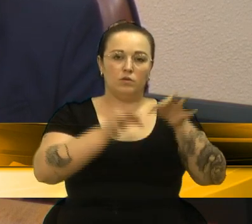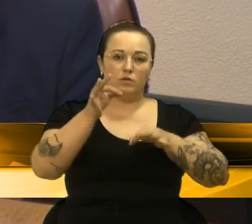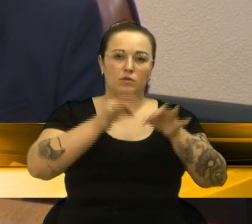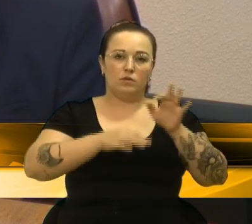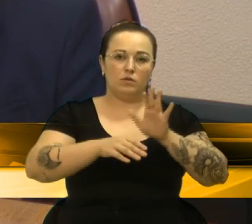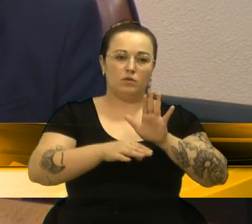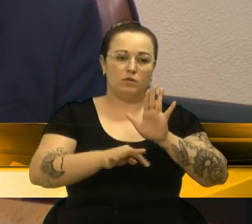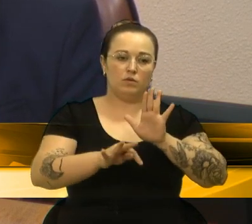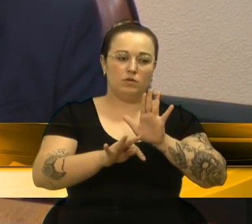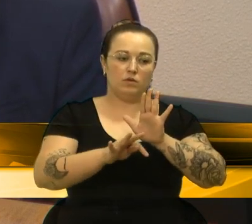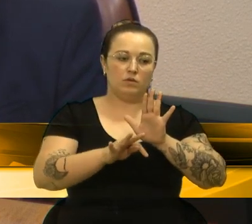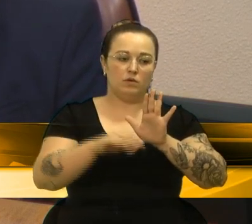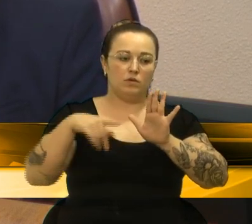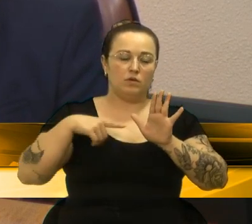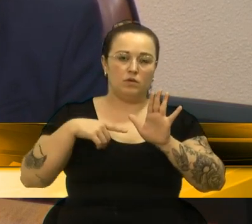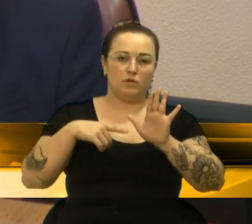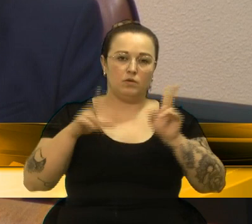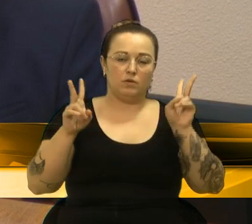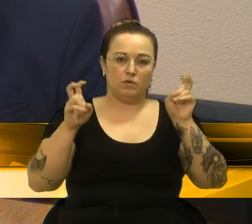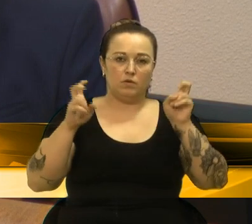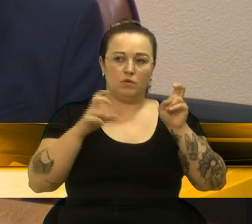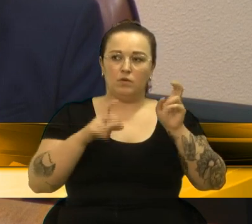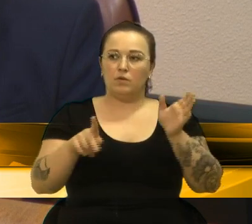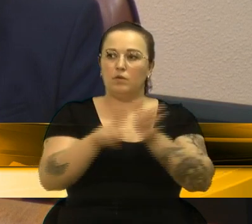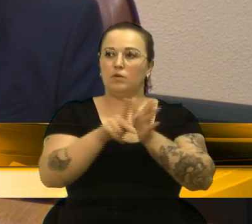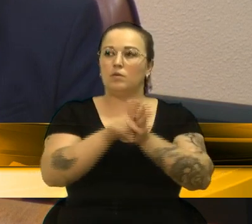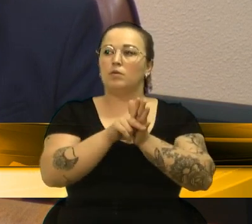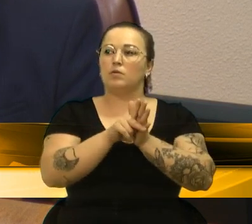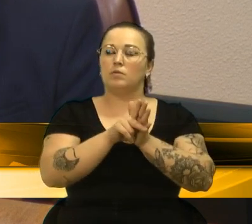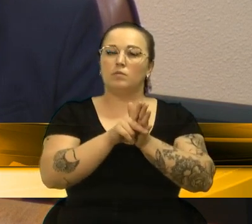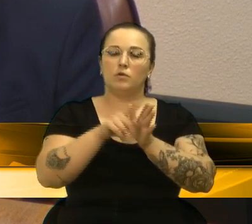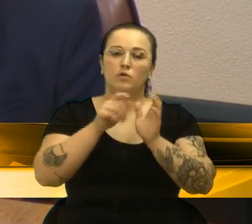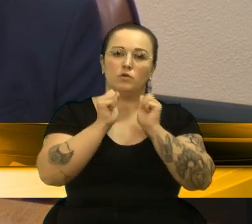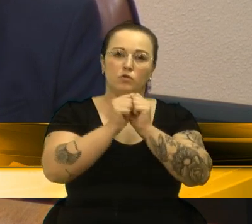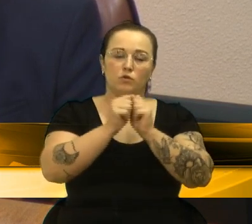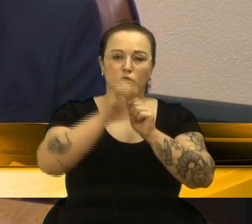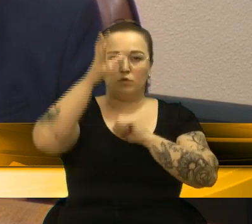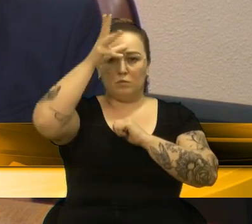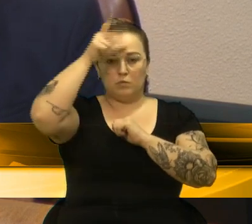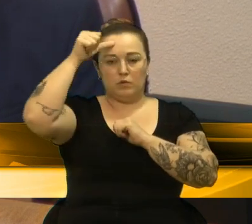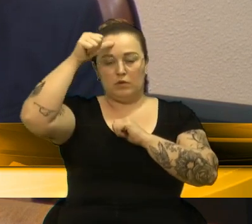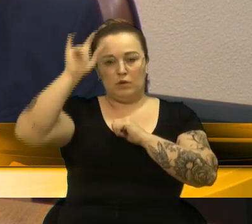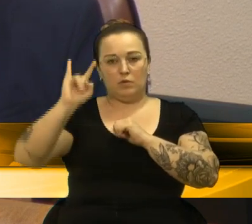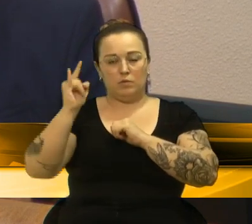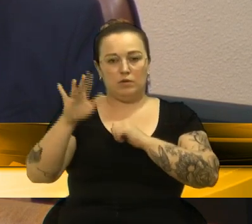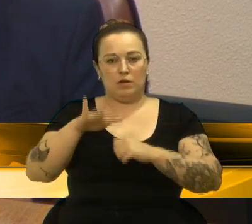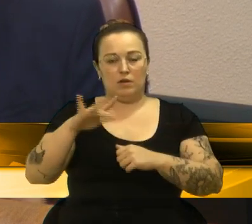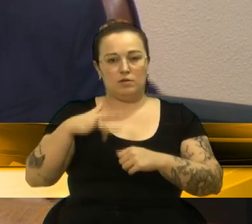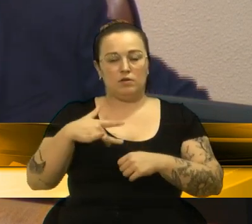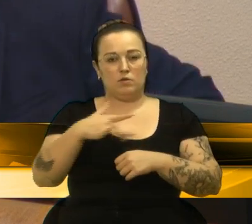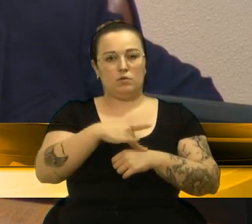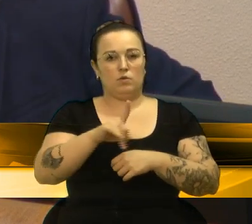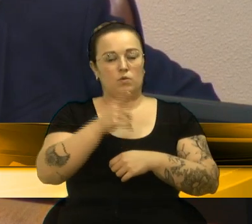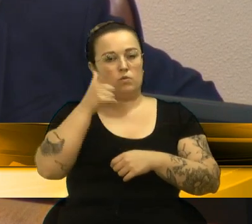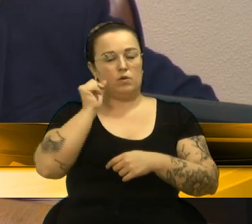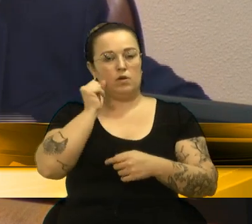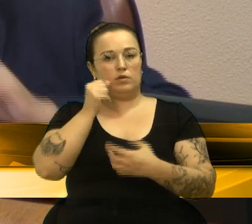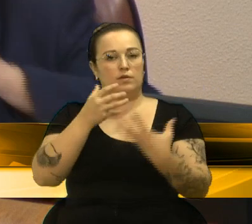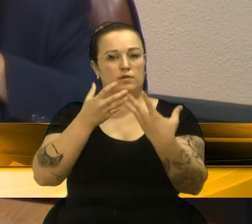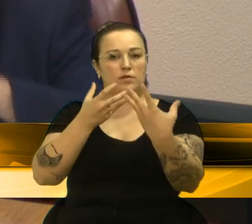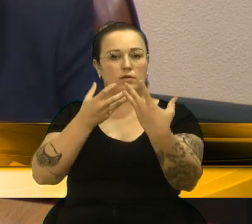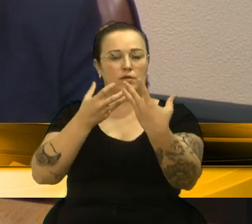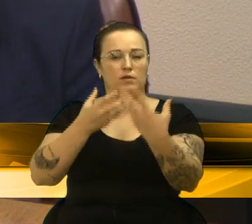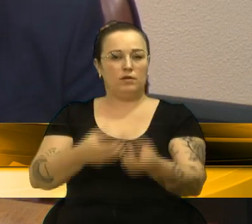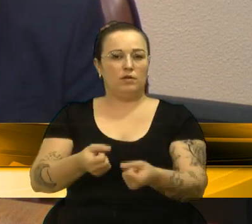estando cumprindo integralmente o referido no que concerne a prestação de todos os serviços da área da saúde, conforme vem fortemente comprovado na documentação